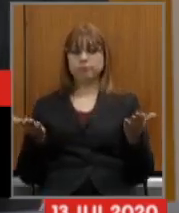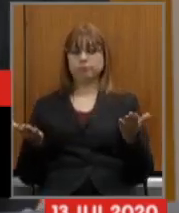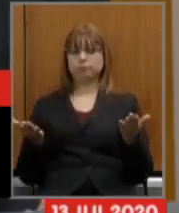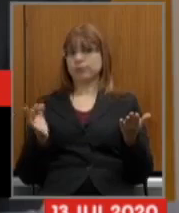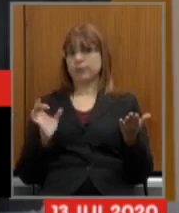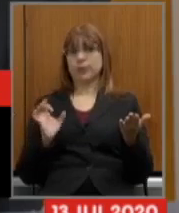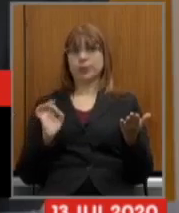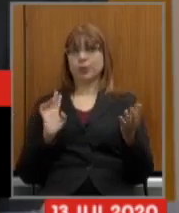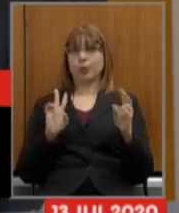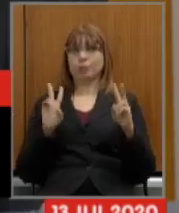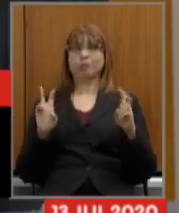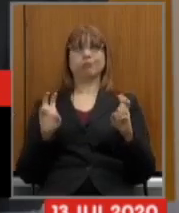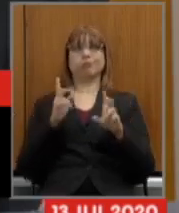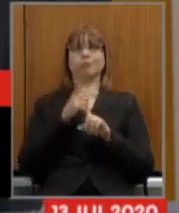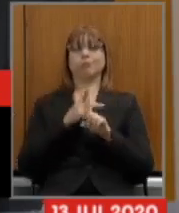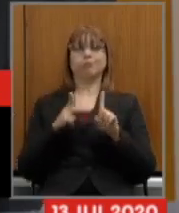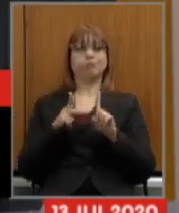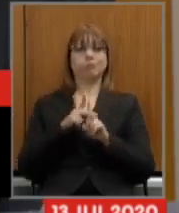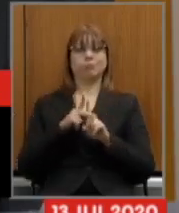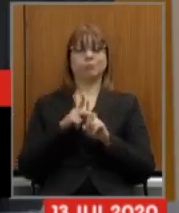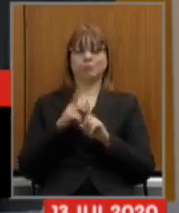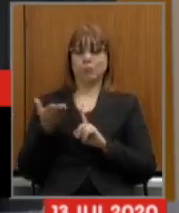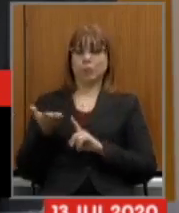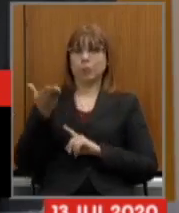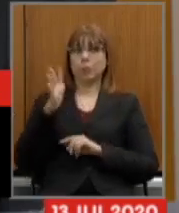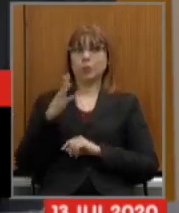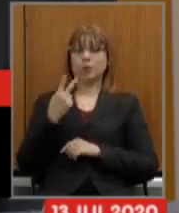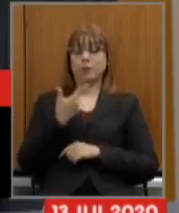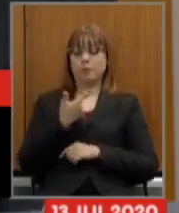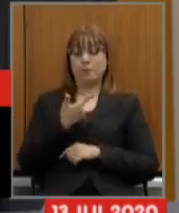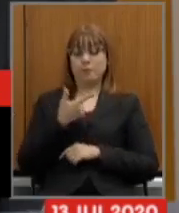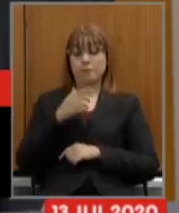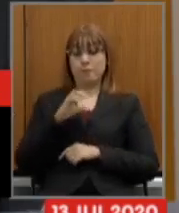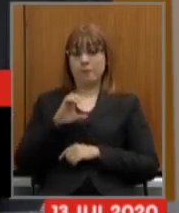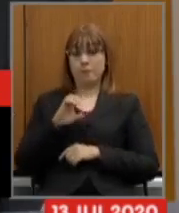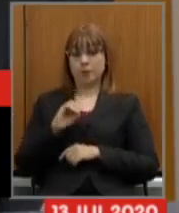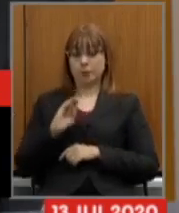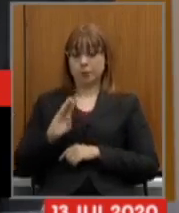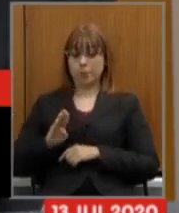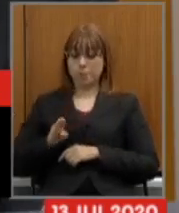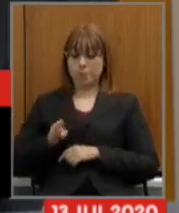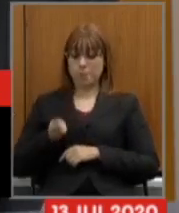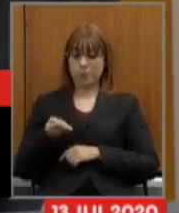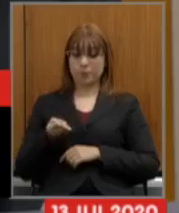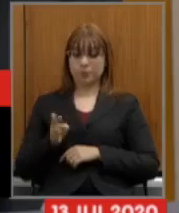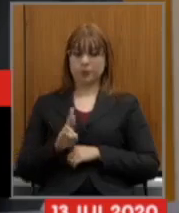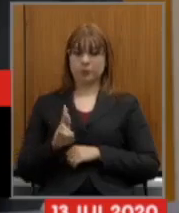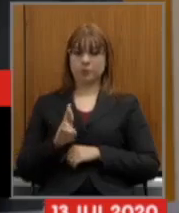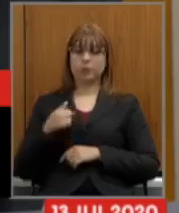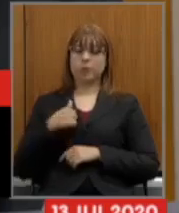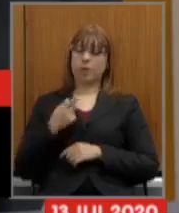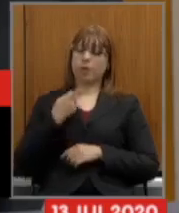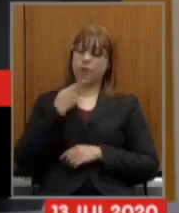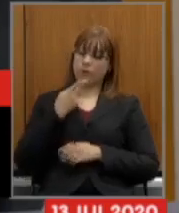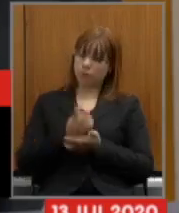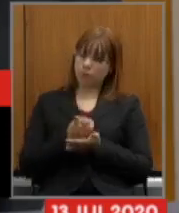valor tão grande que hoje está na casa de 20 bilhões de reais eu sempre costumo dizer